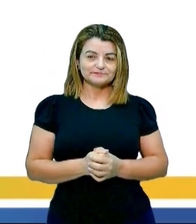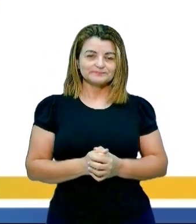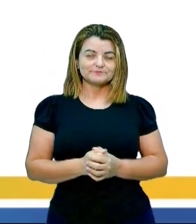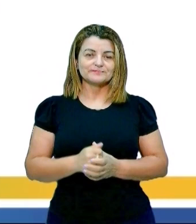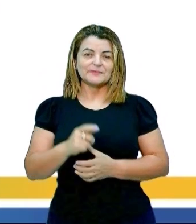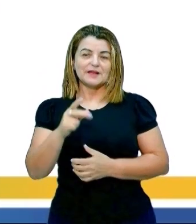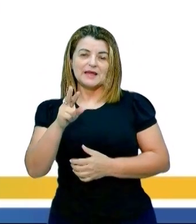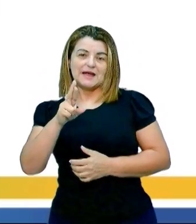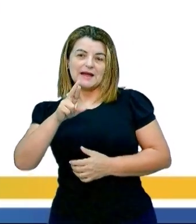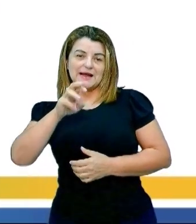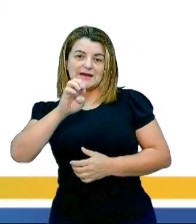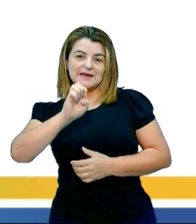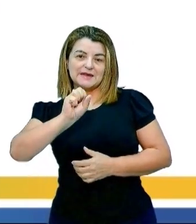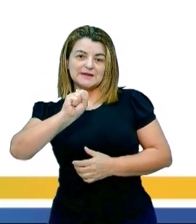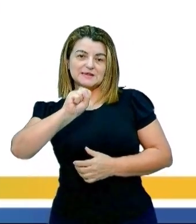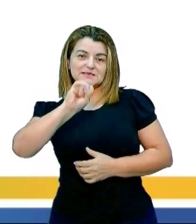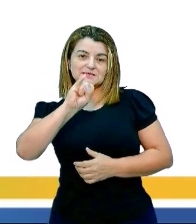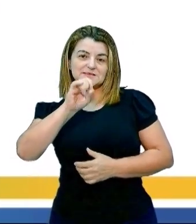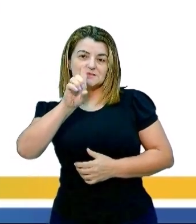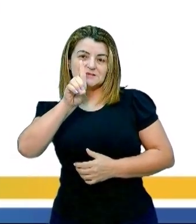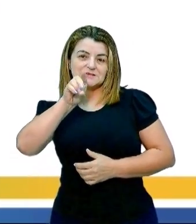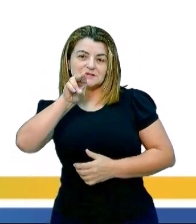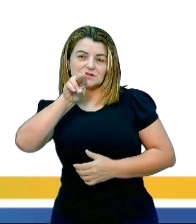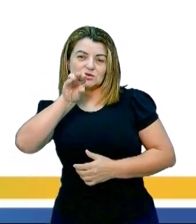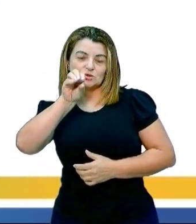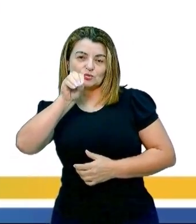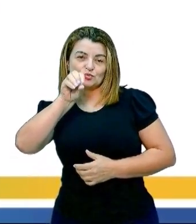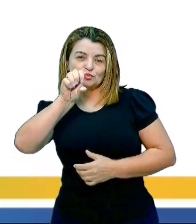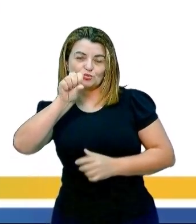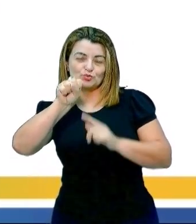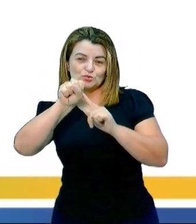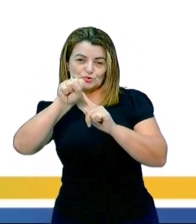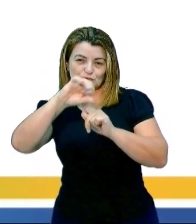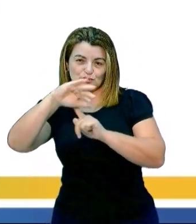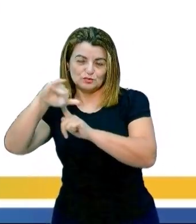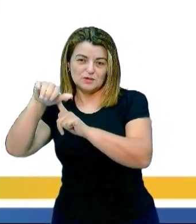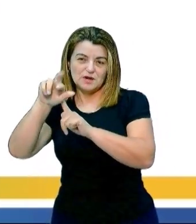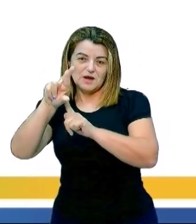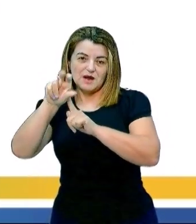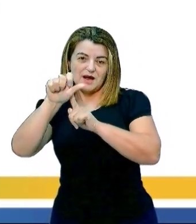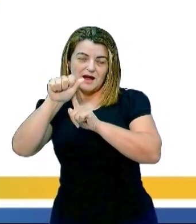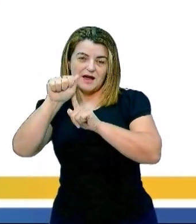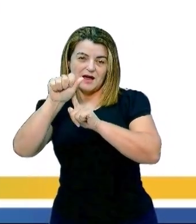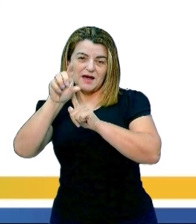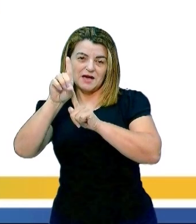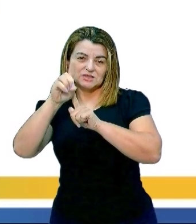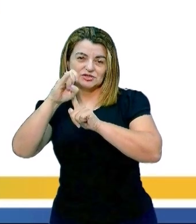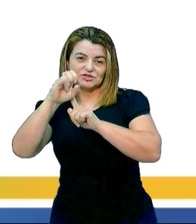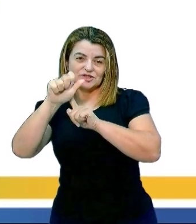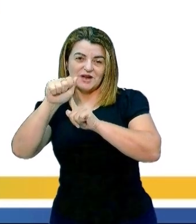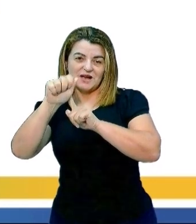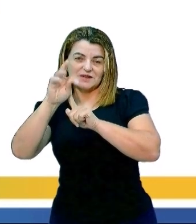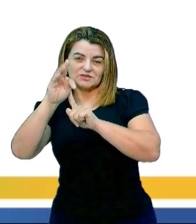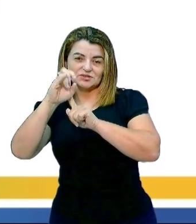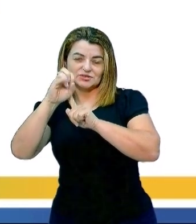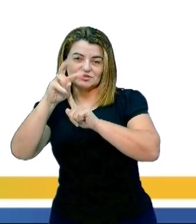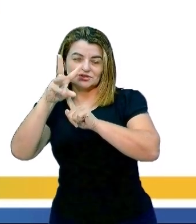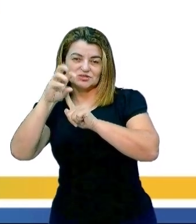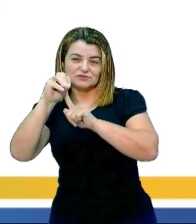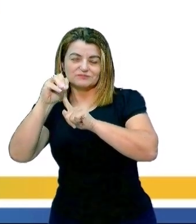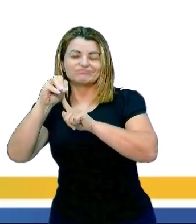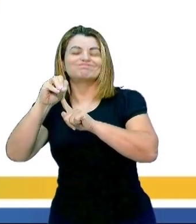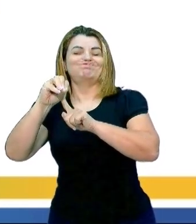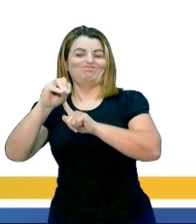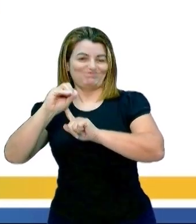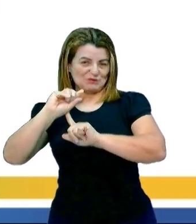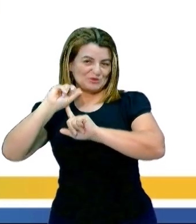Resíduos radioativos também ameaçam a biodiversidade. Também contaminam o ar. Também